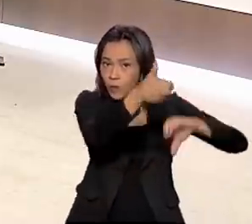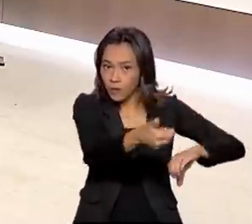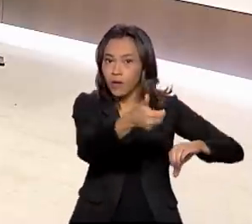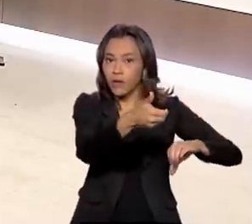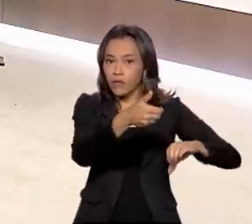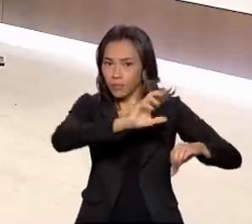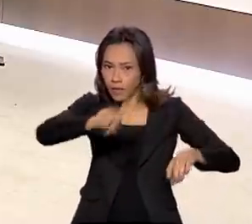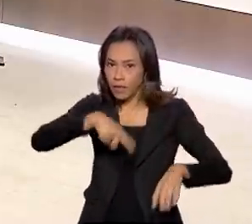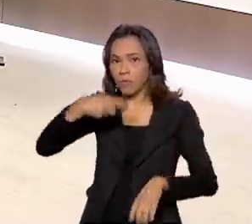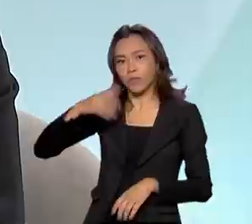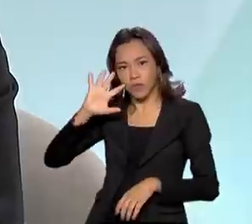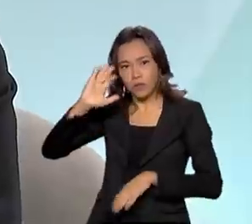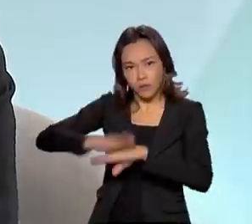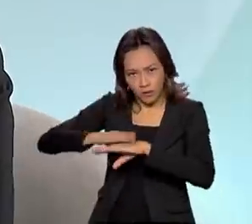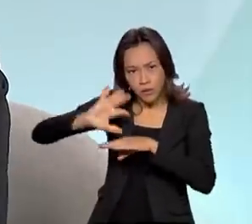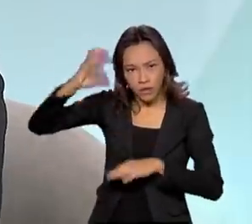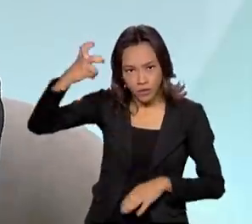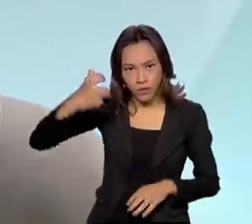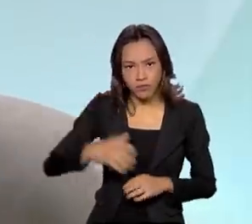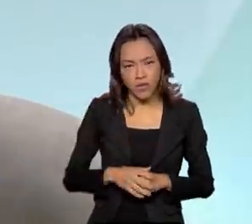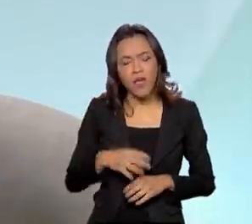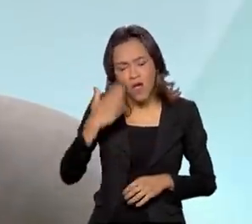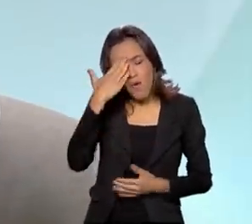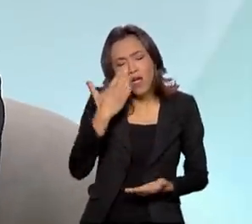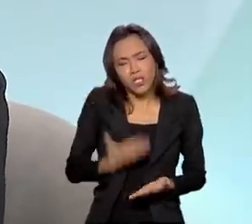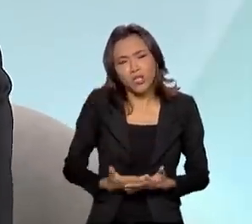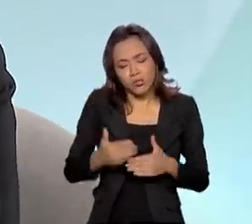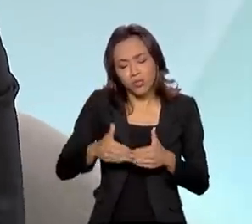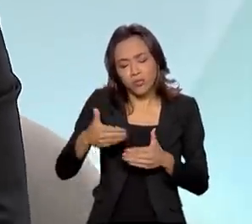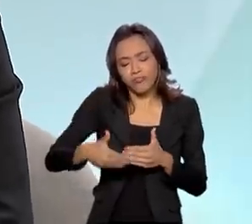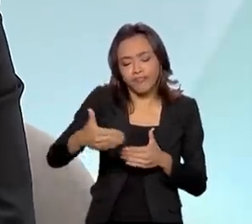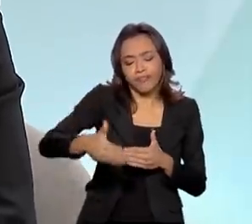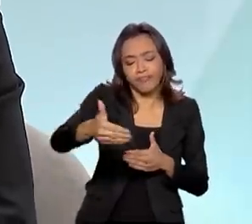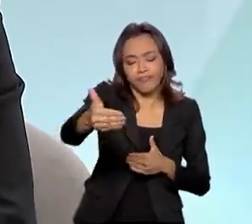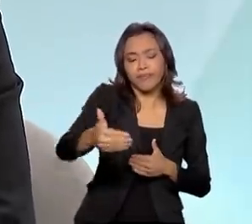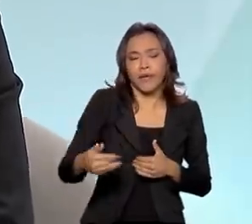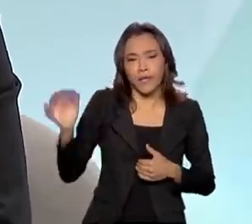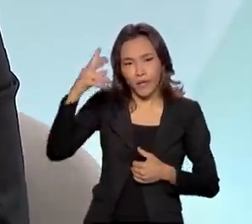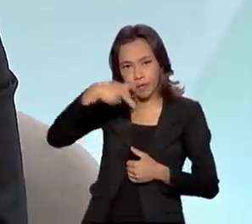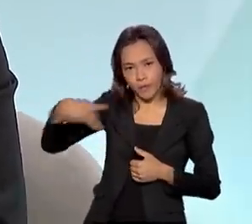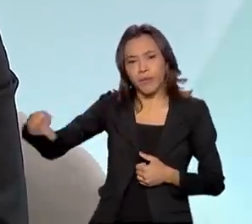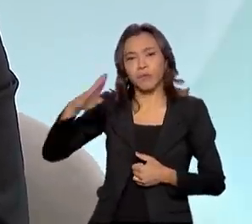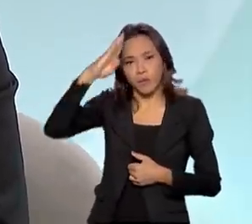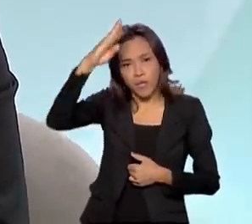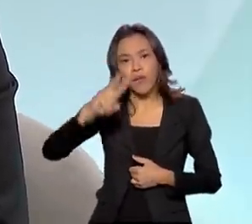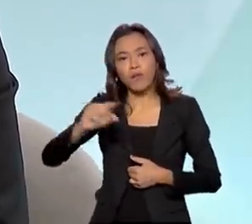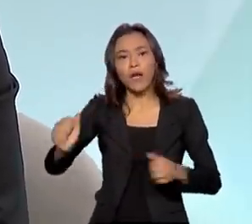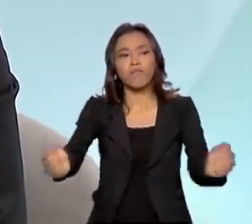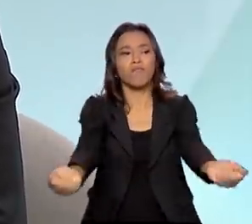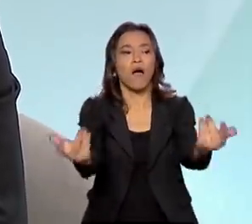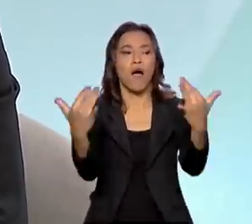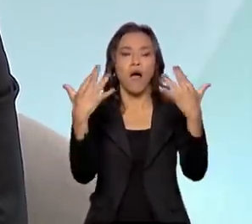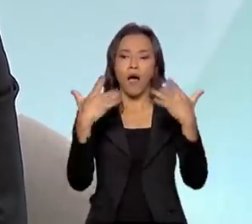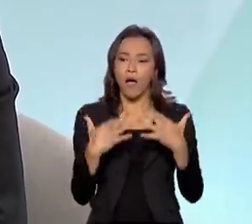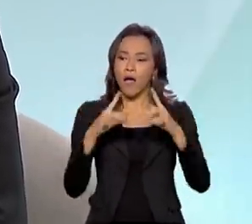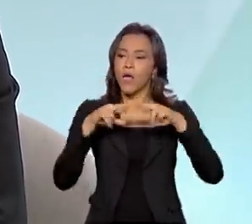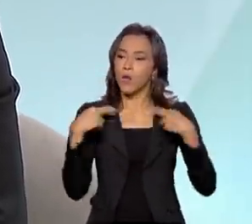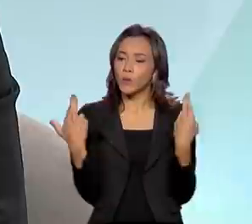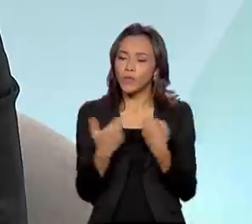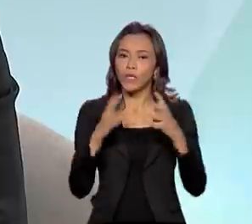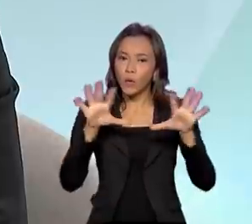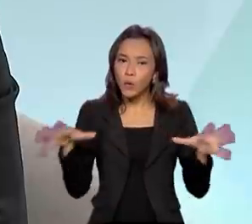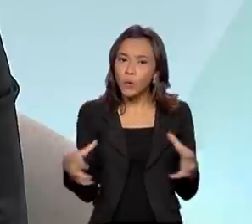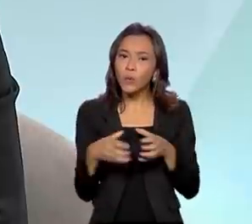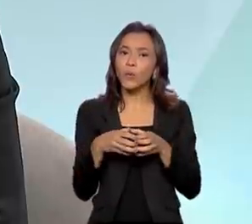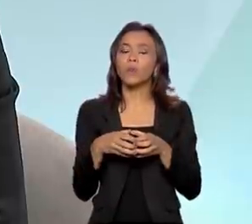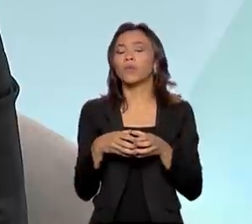bater o martelo? Acredito que nos próximos dias o presidente Bolsonaro deve reunir toda a equipe,